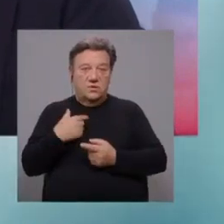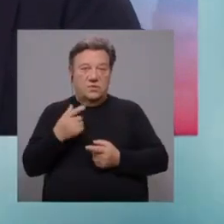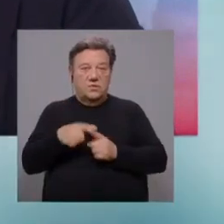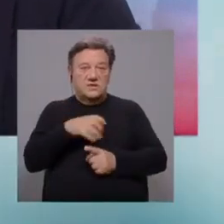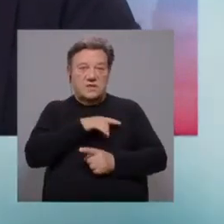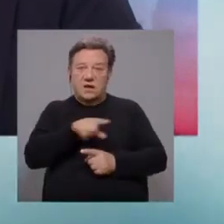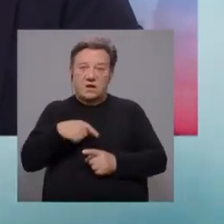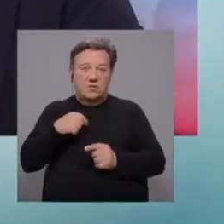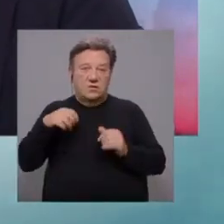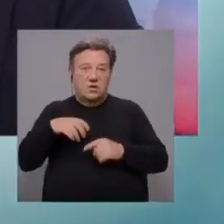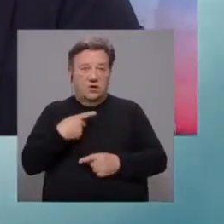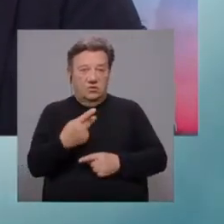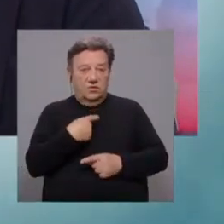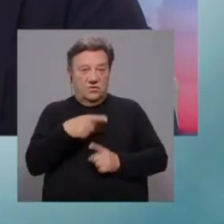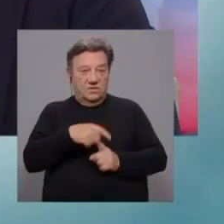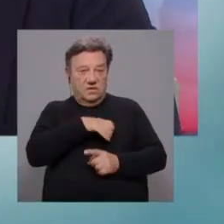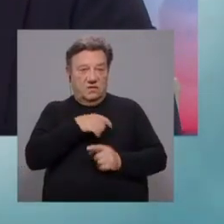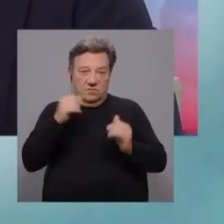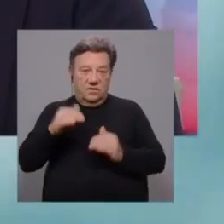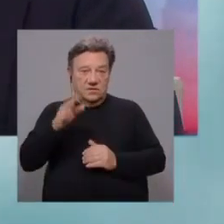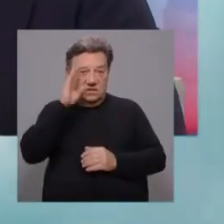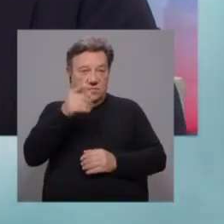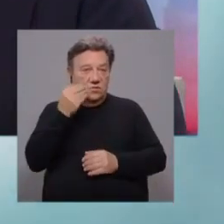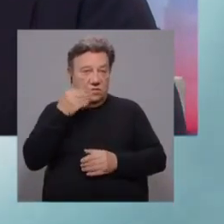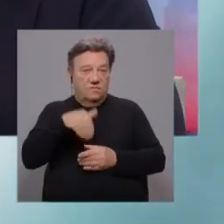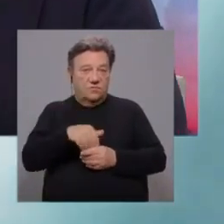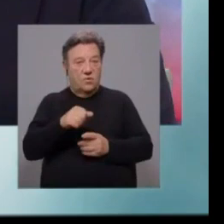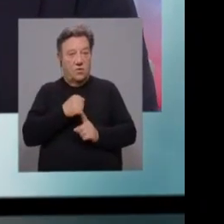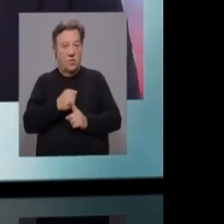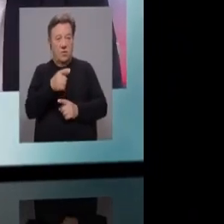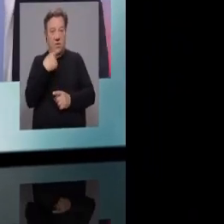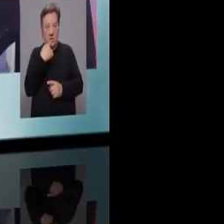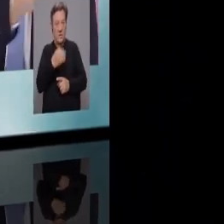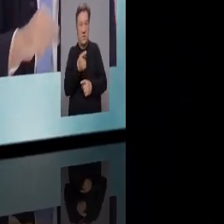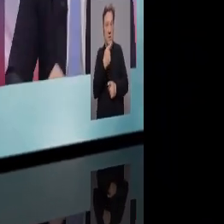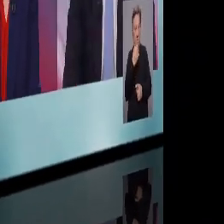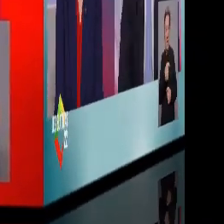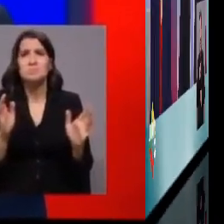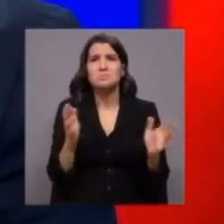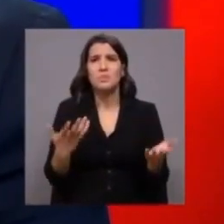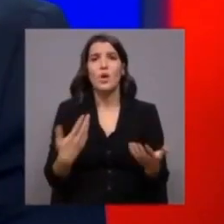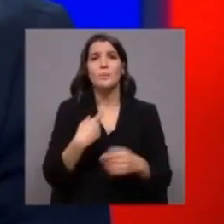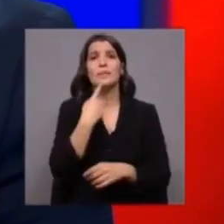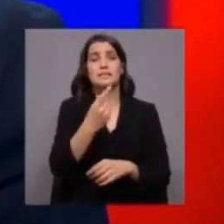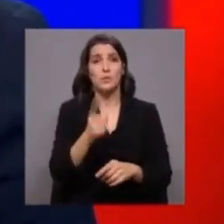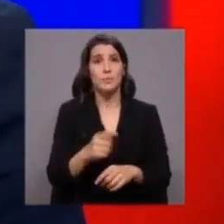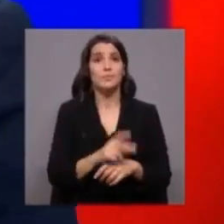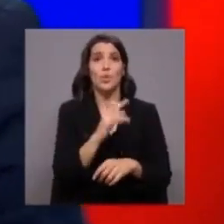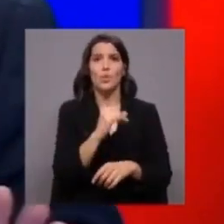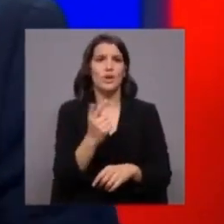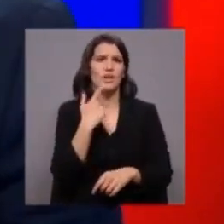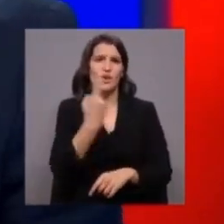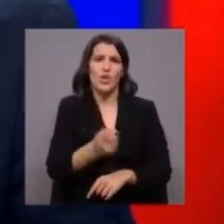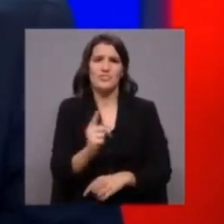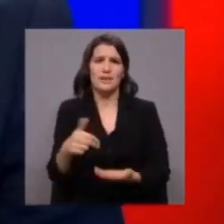salário, de nós os dois, Catarina Martins, sabe como é que votou contra? Seja séria, seja séria aqui para os portugueses. Já agora o Rui Tavares não devia estar aqui,